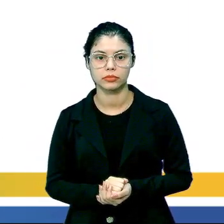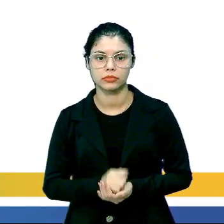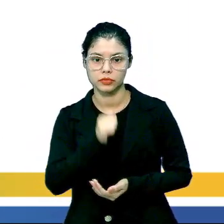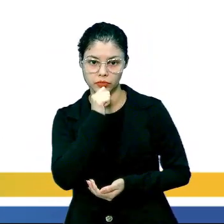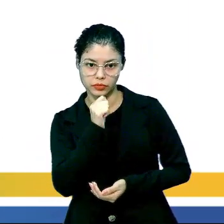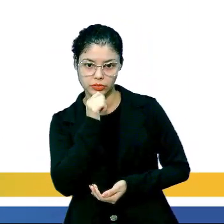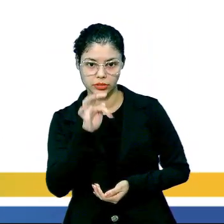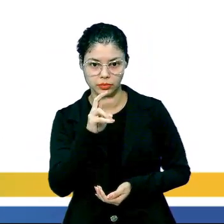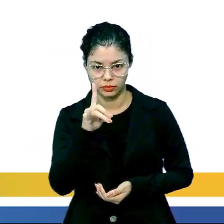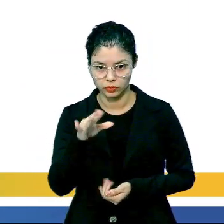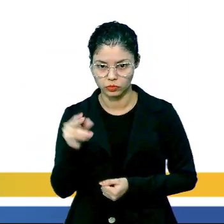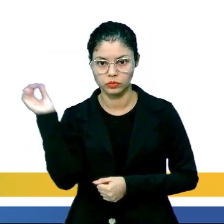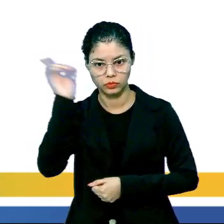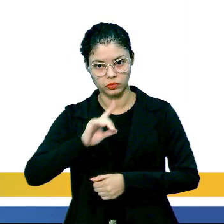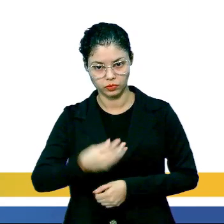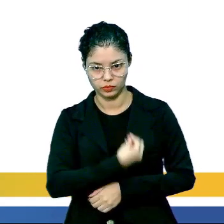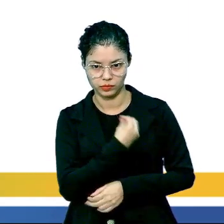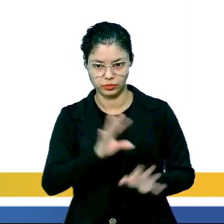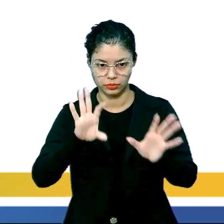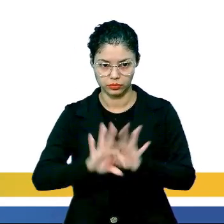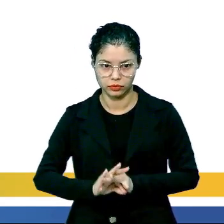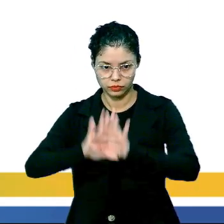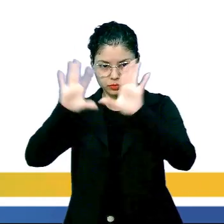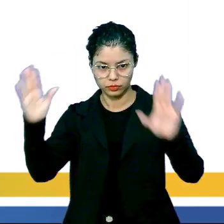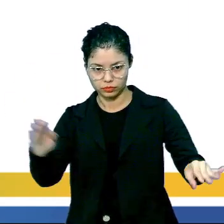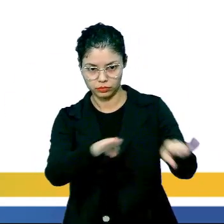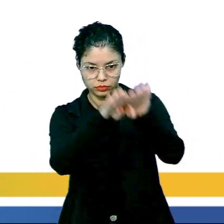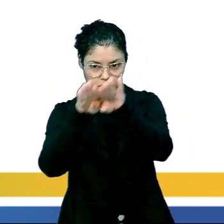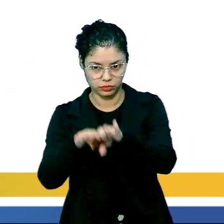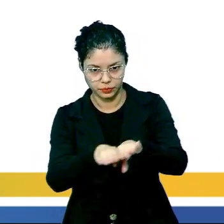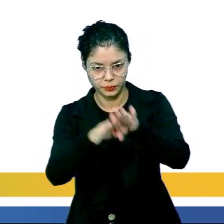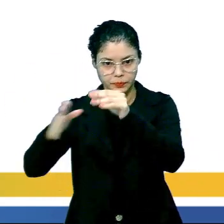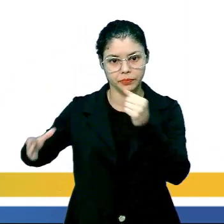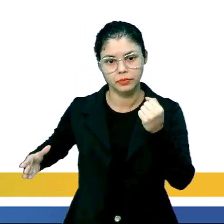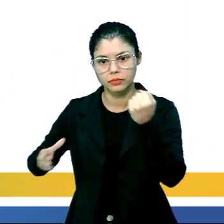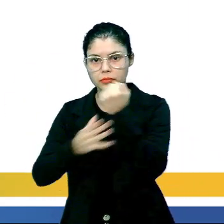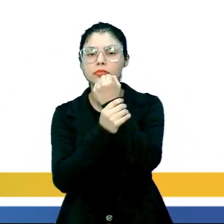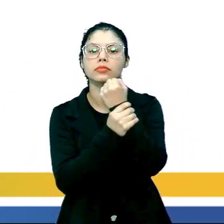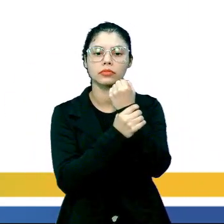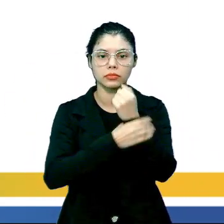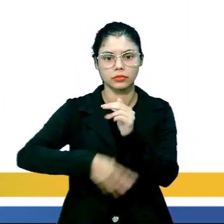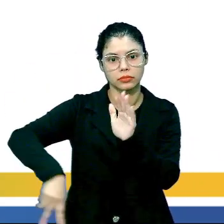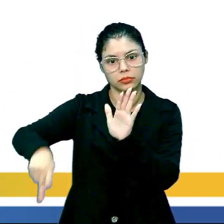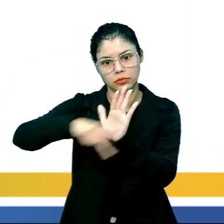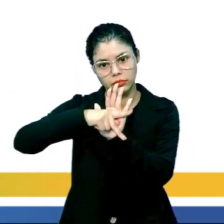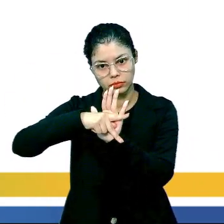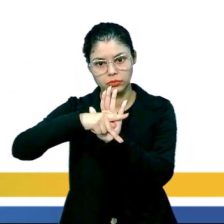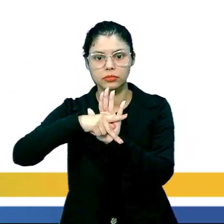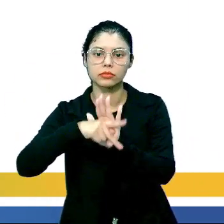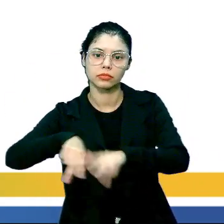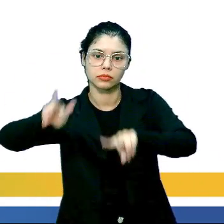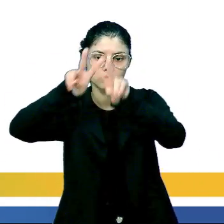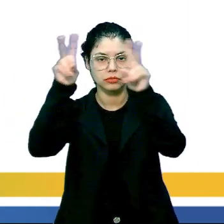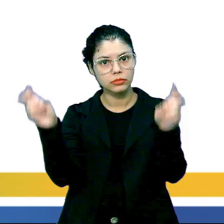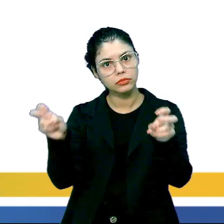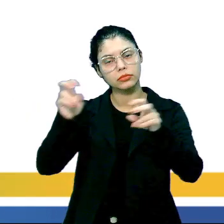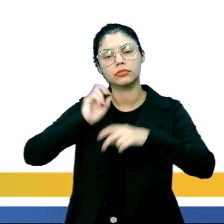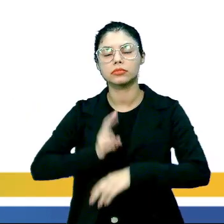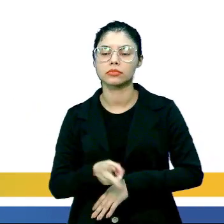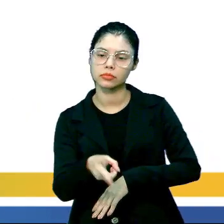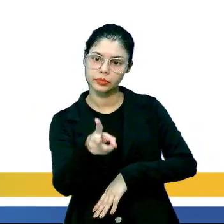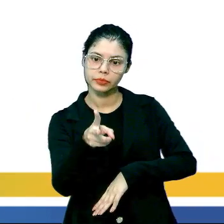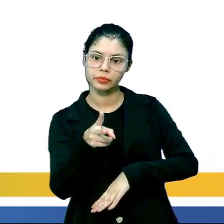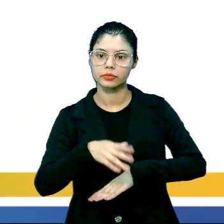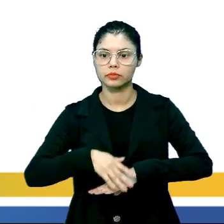a inviolabilidade do direito à vida, à liberdade, à igualdade, à segurança